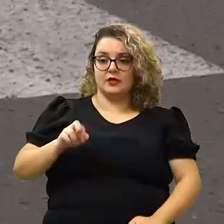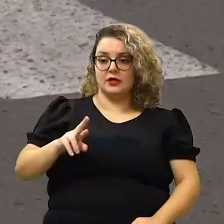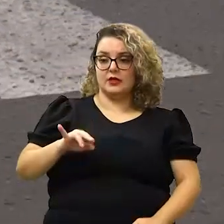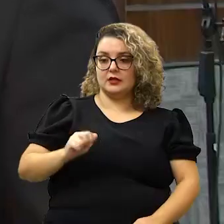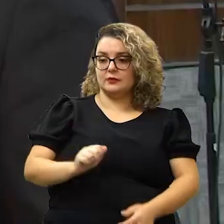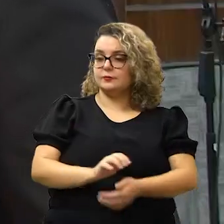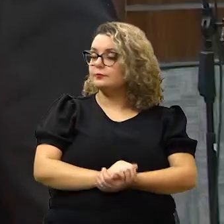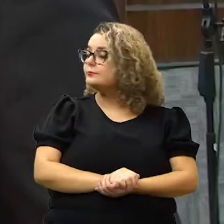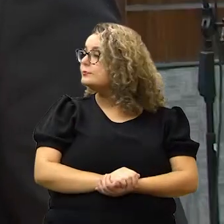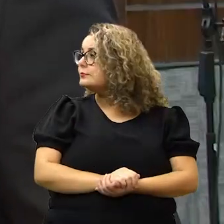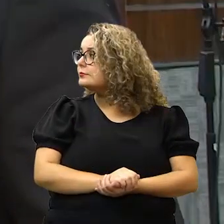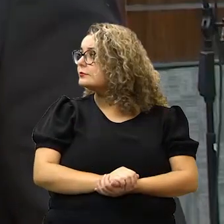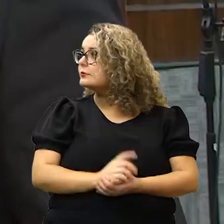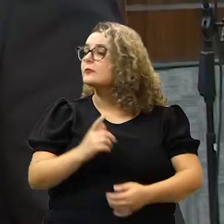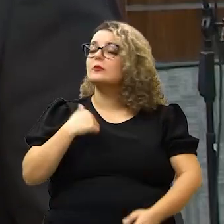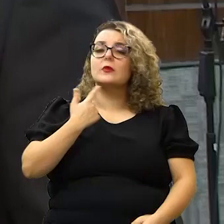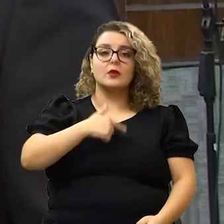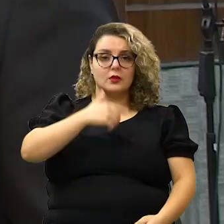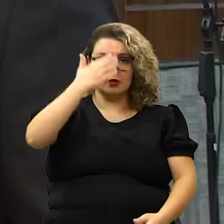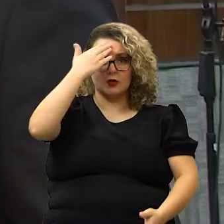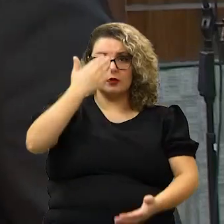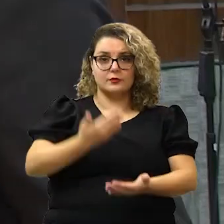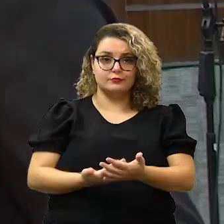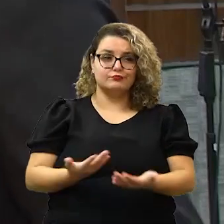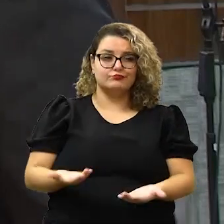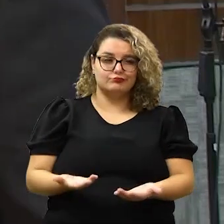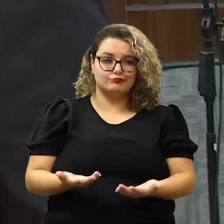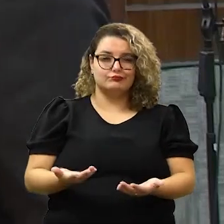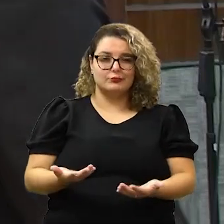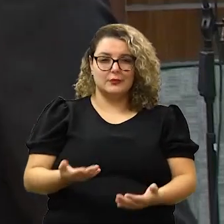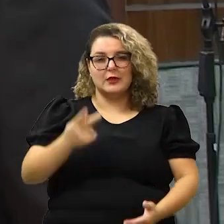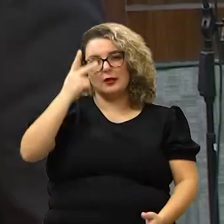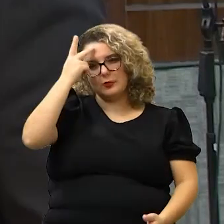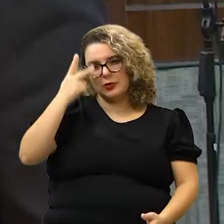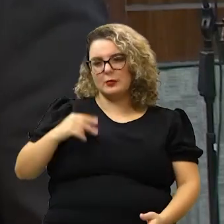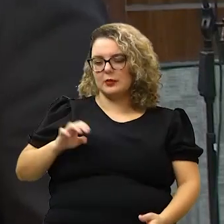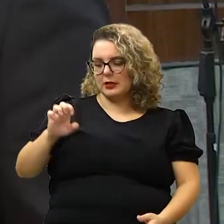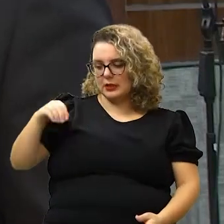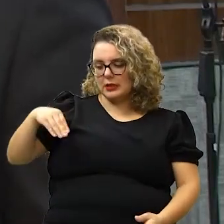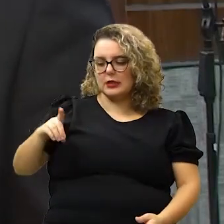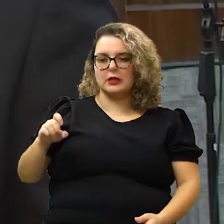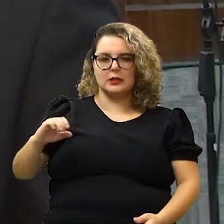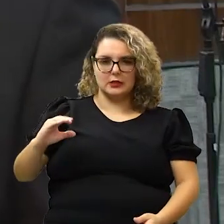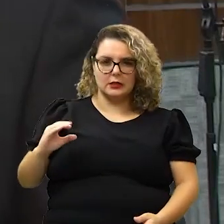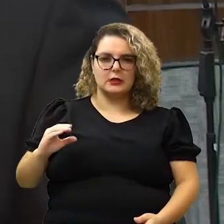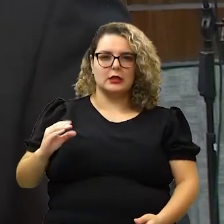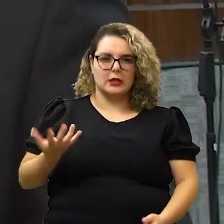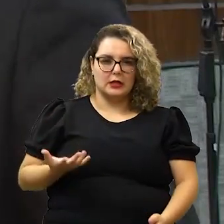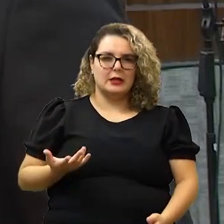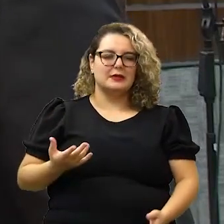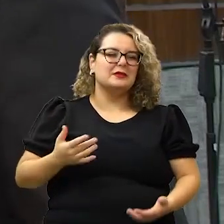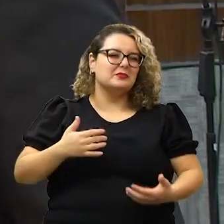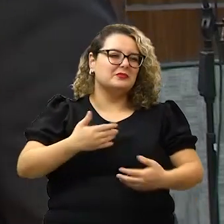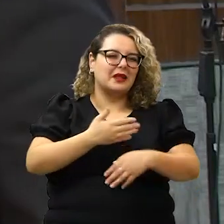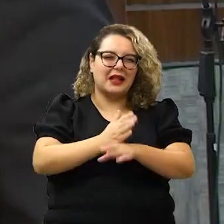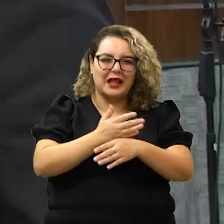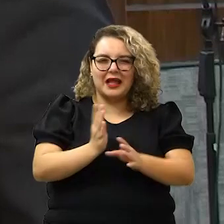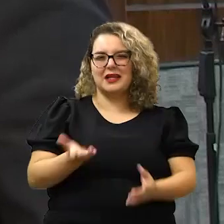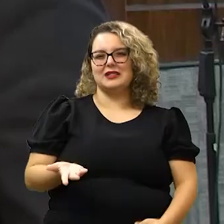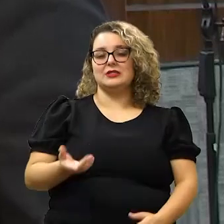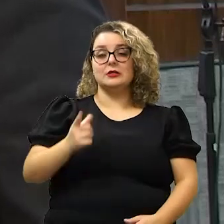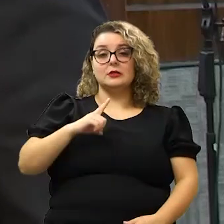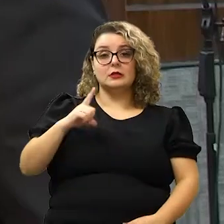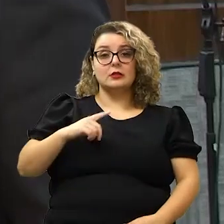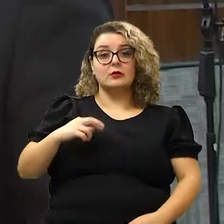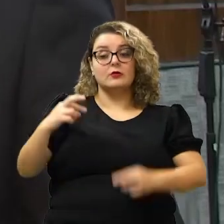viária. A gente acredita que foi um desleixo da própria Endec, porque eles têm que ter sim um fiscal andando